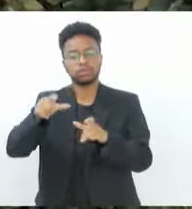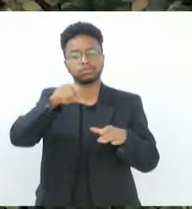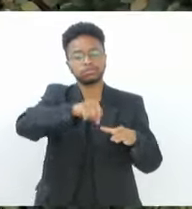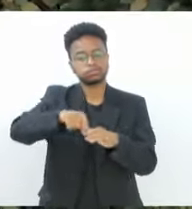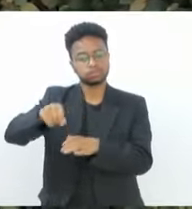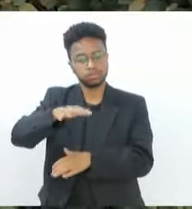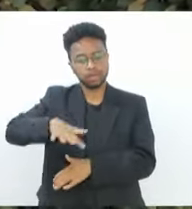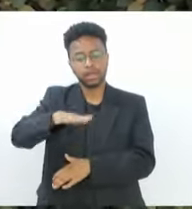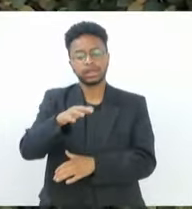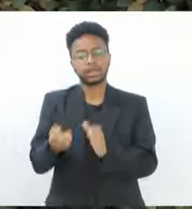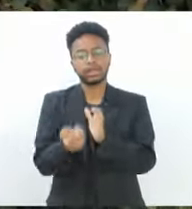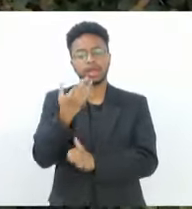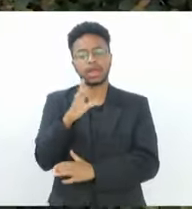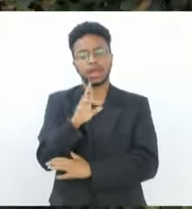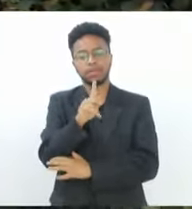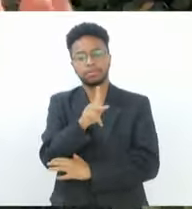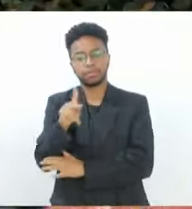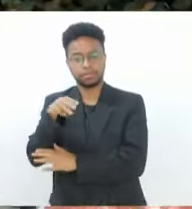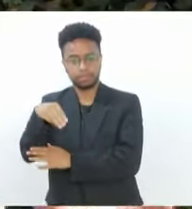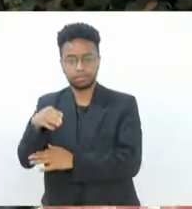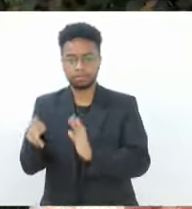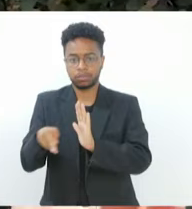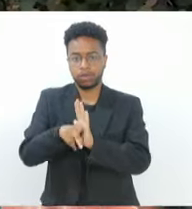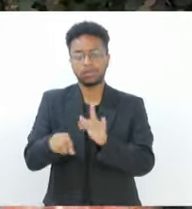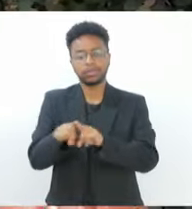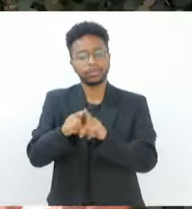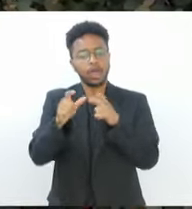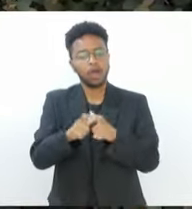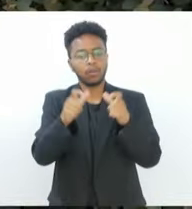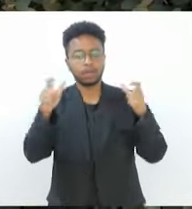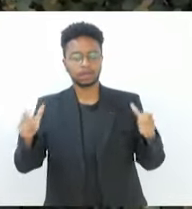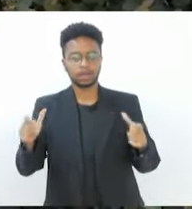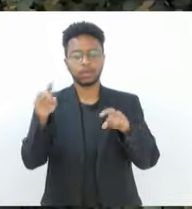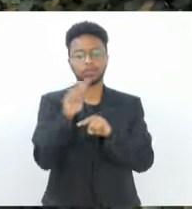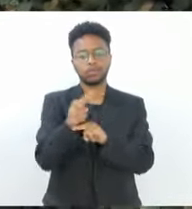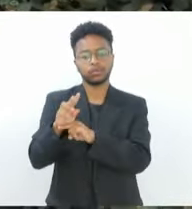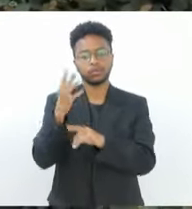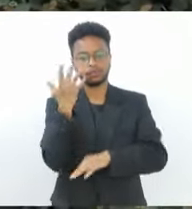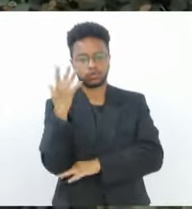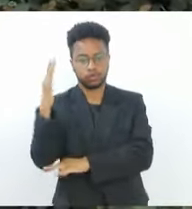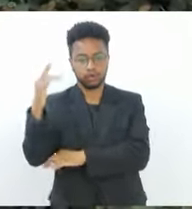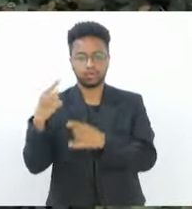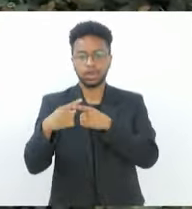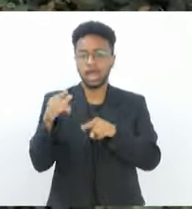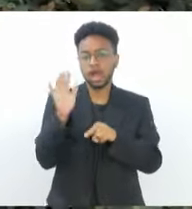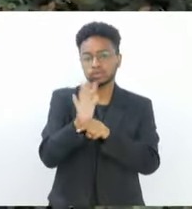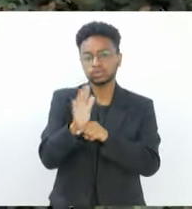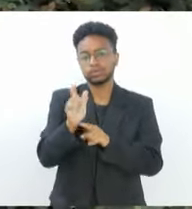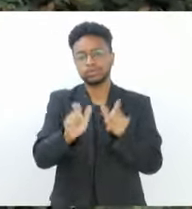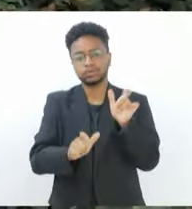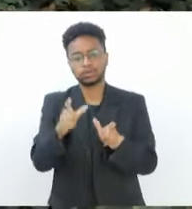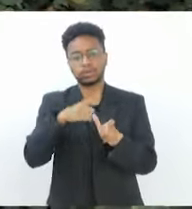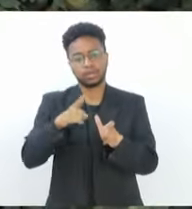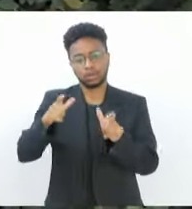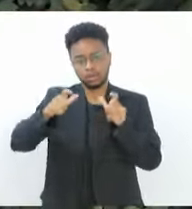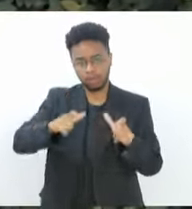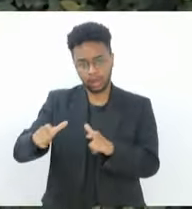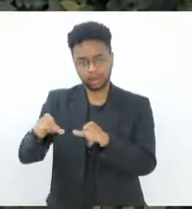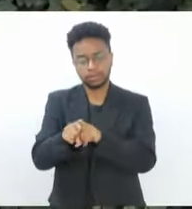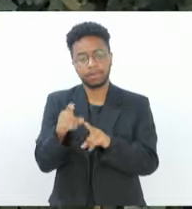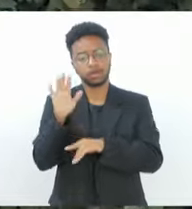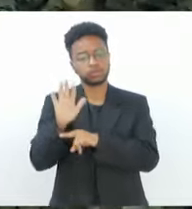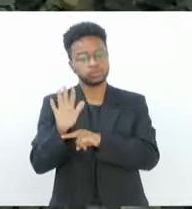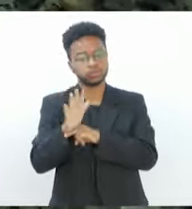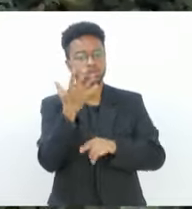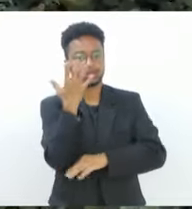suas RPPNs e ampliar a proteção dessas florestas. Isso ajuda o proprietário, ajuda a natureza